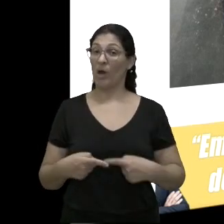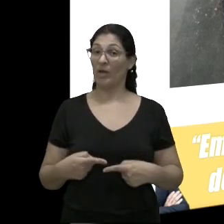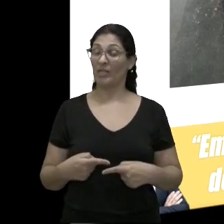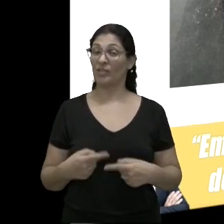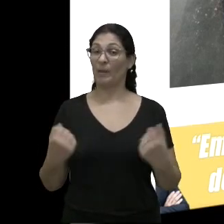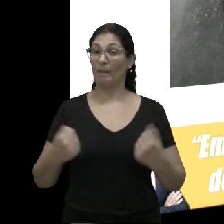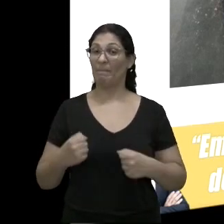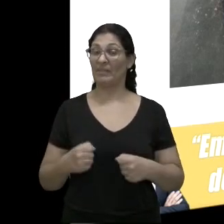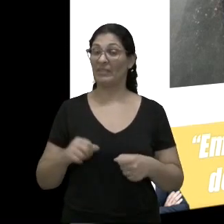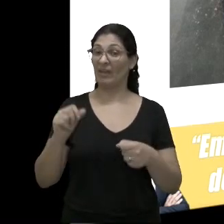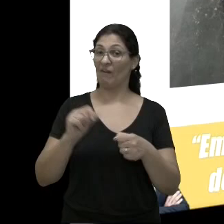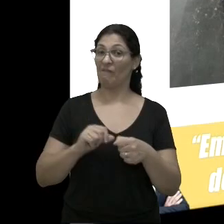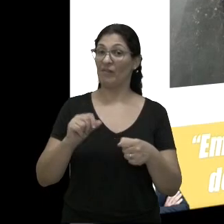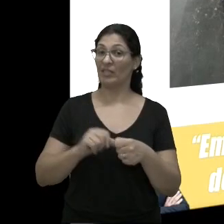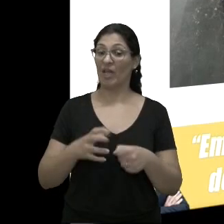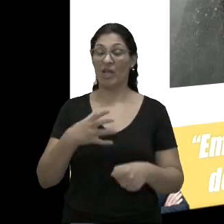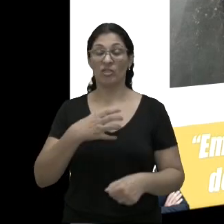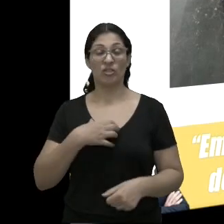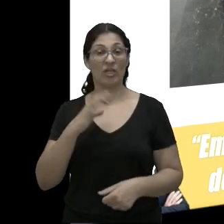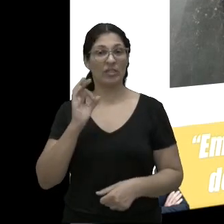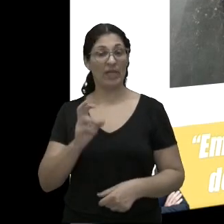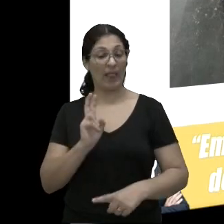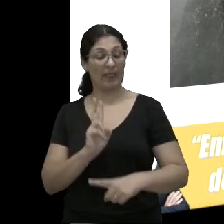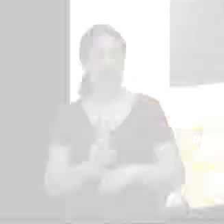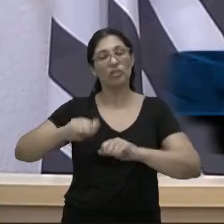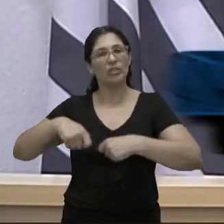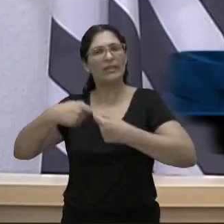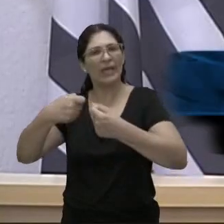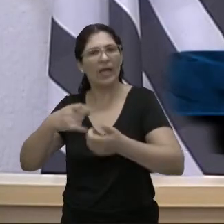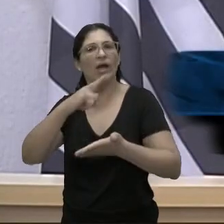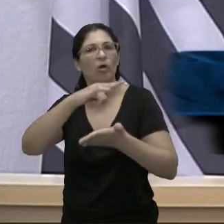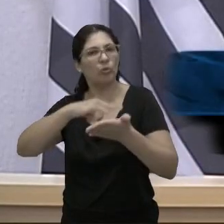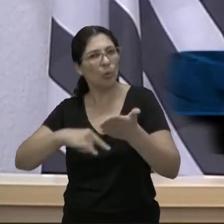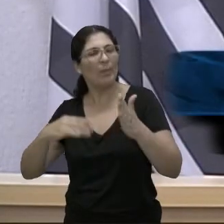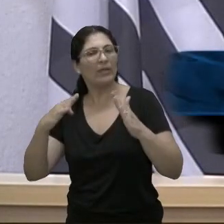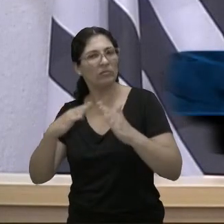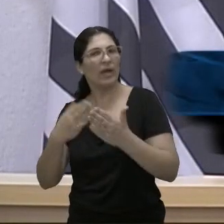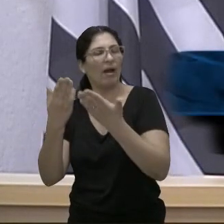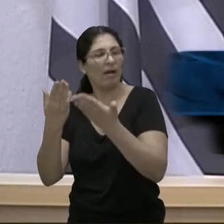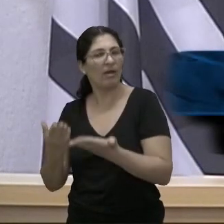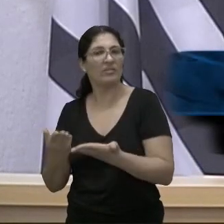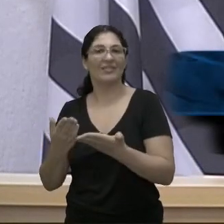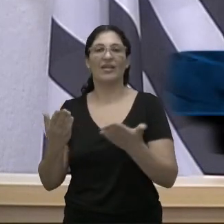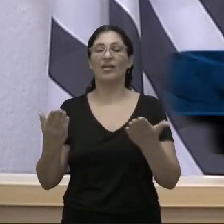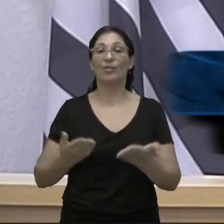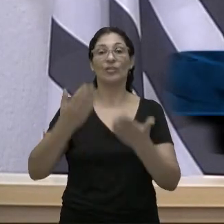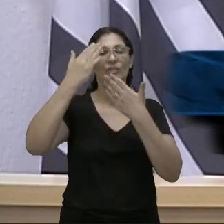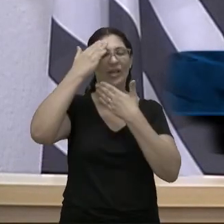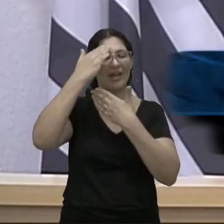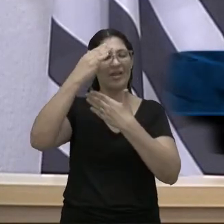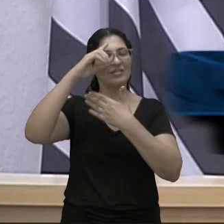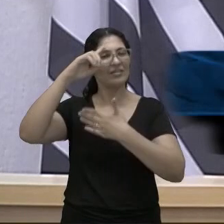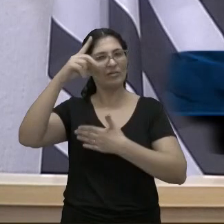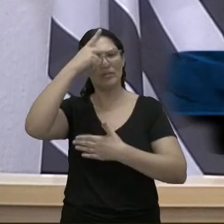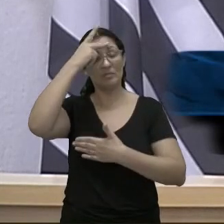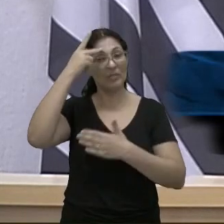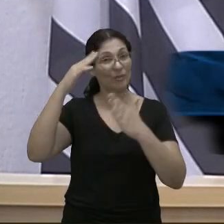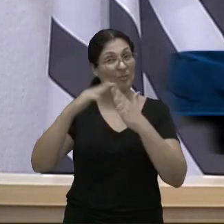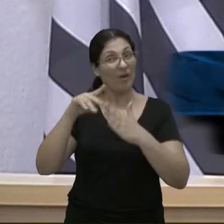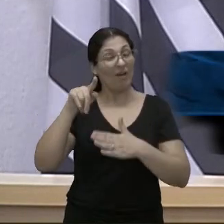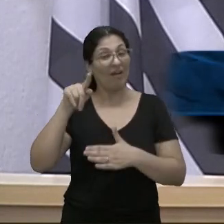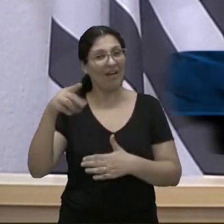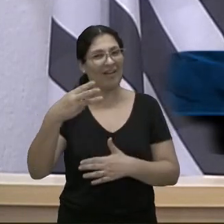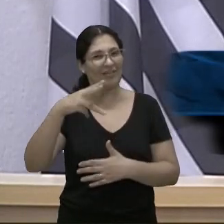intenção de defender a população, o resultado é esse. E hoje, graças a Deus, os moradores lá do Parque Três